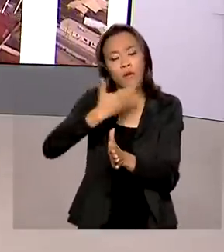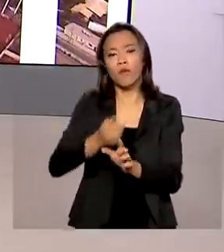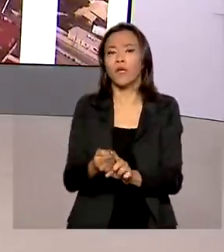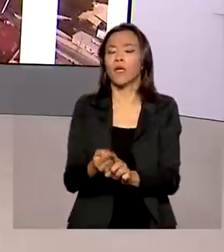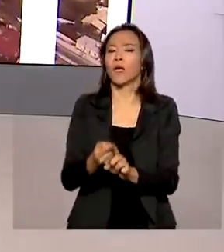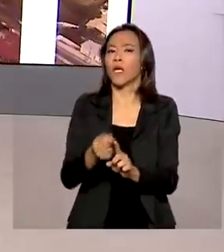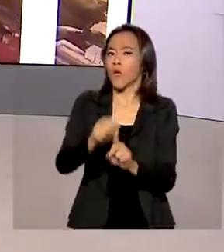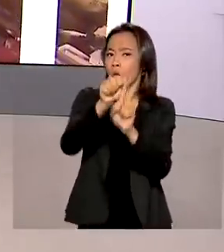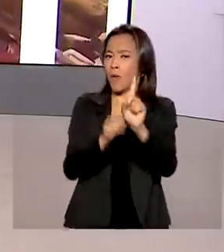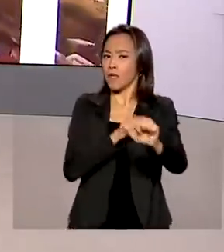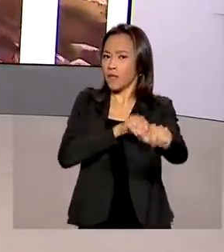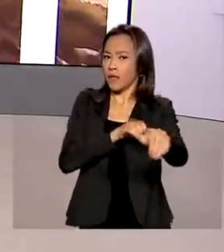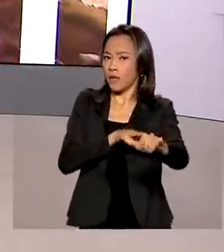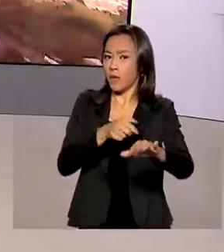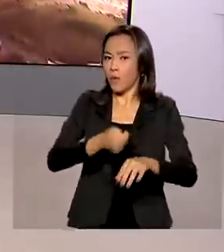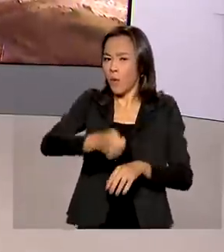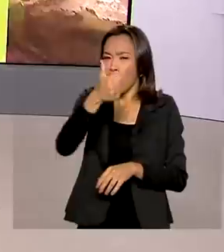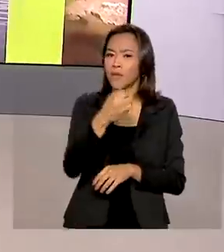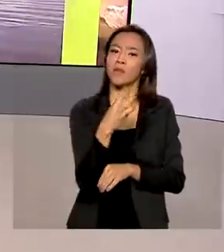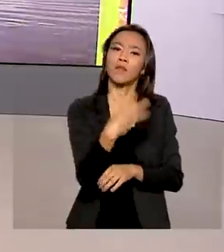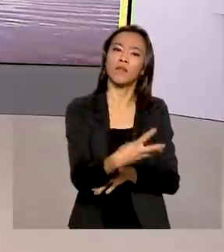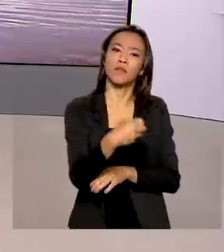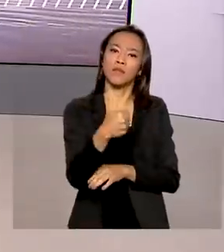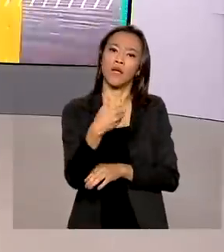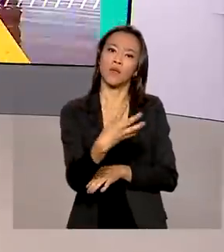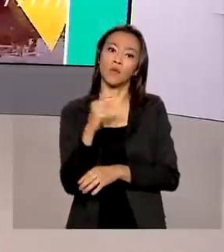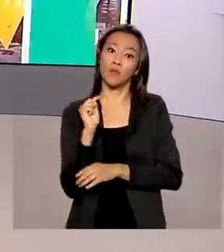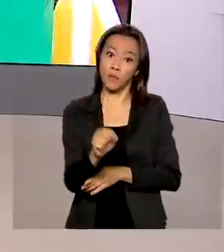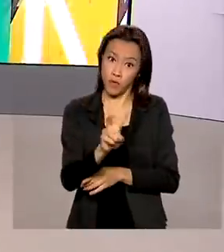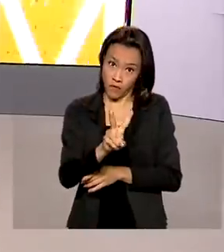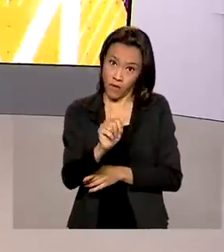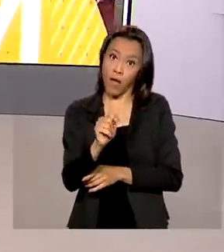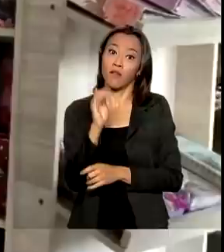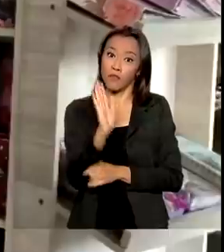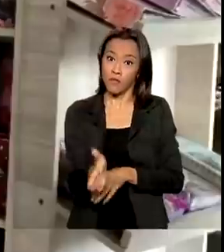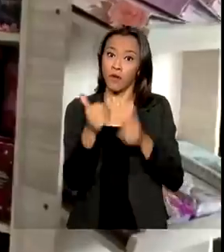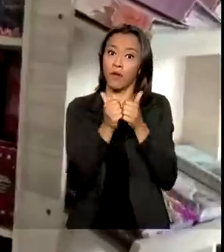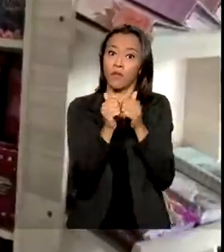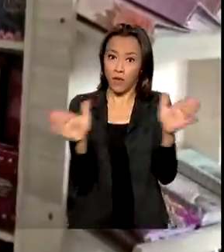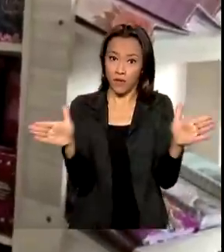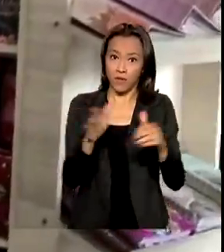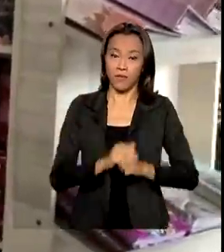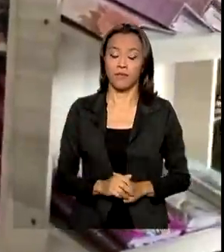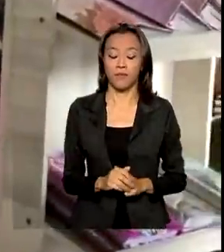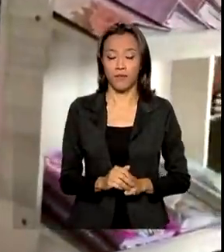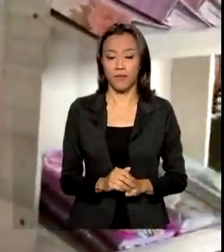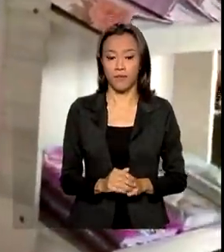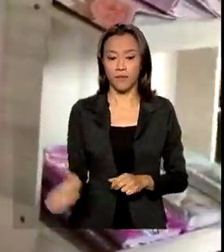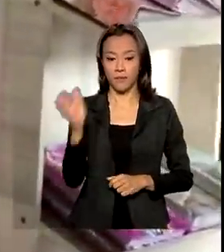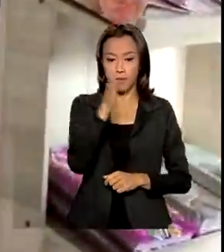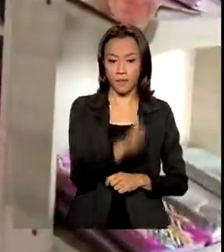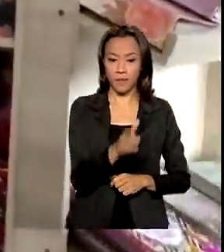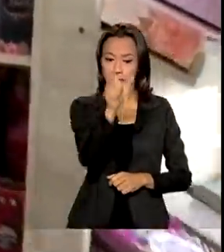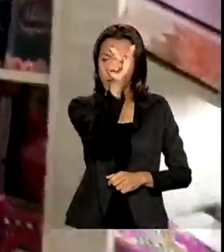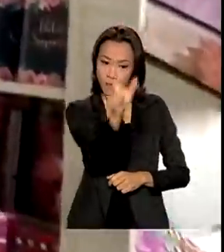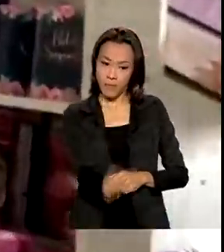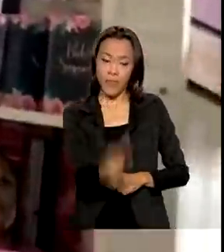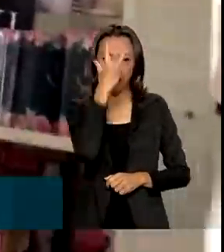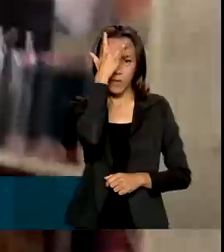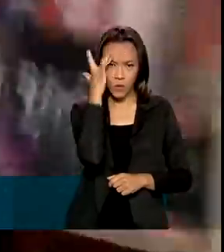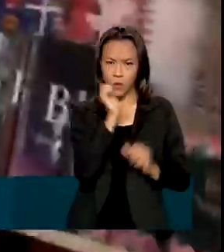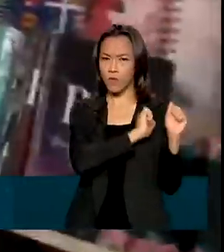setembro, quase 314 mil novas vagas foram abertas. Com os clientes